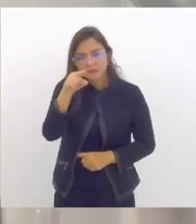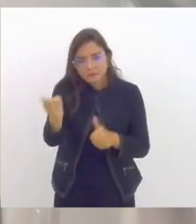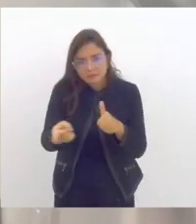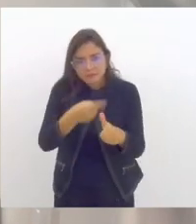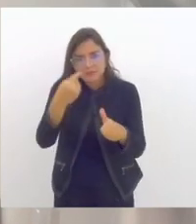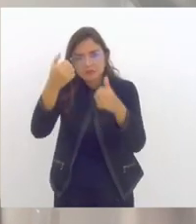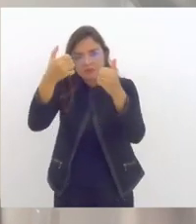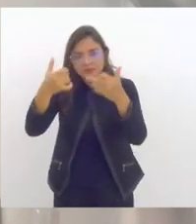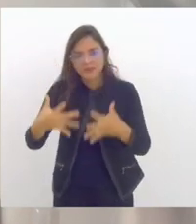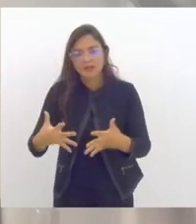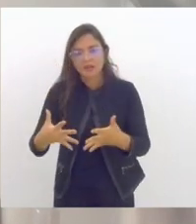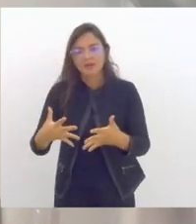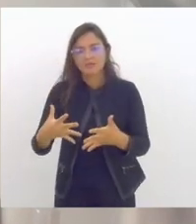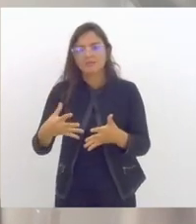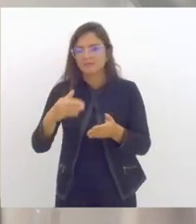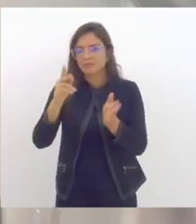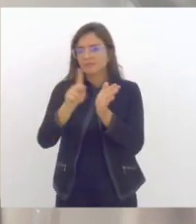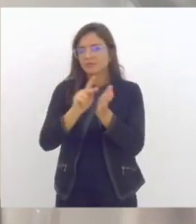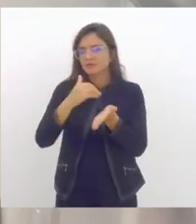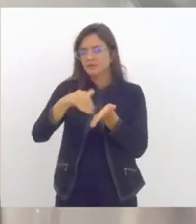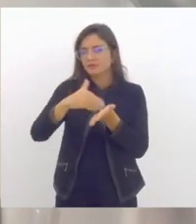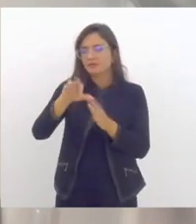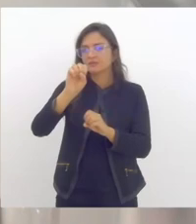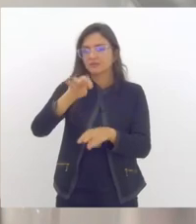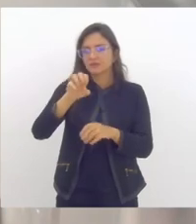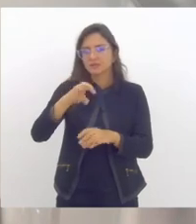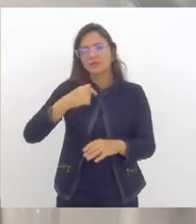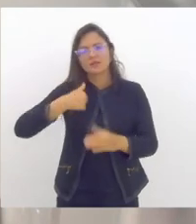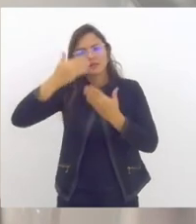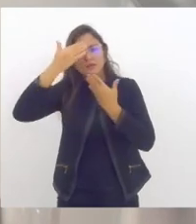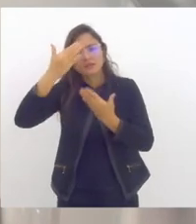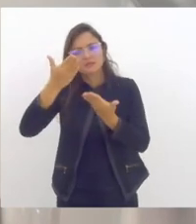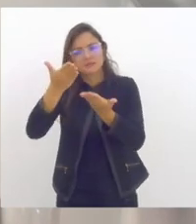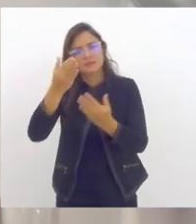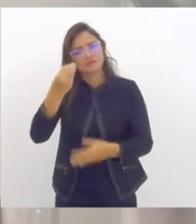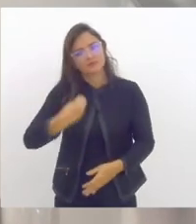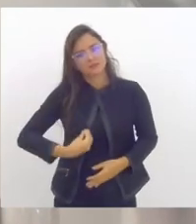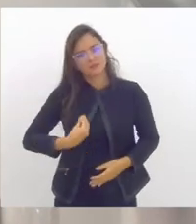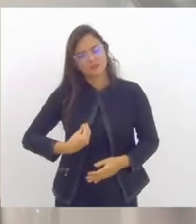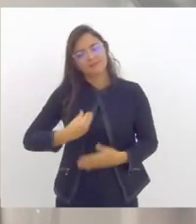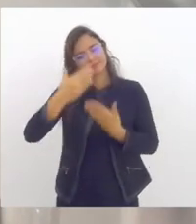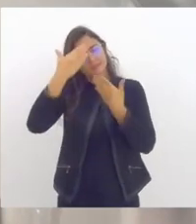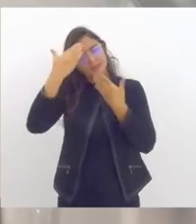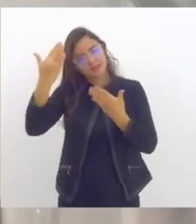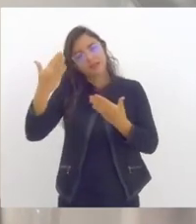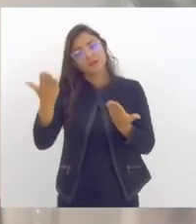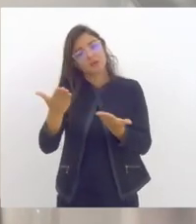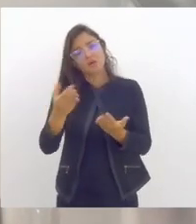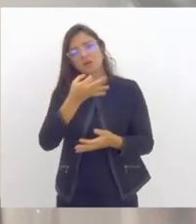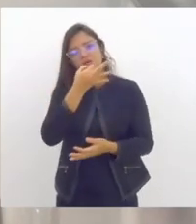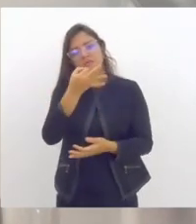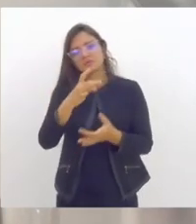Educação. Então, eu agradeço a sua presença e te passo a palavra.